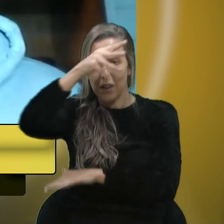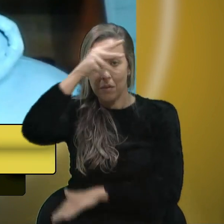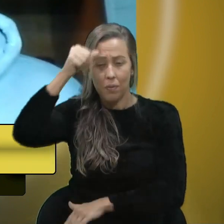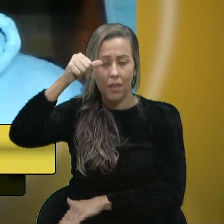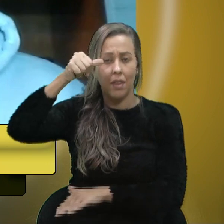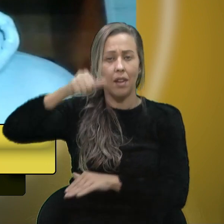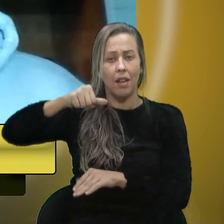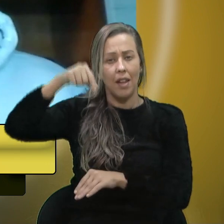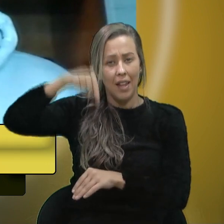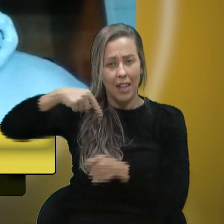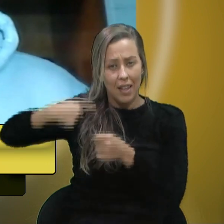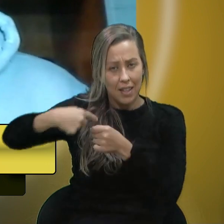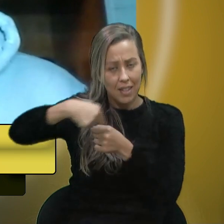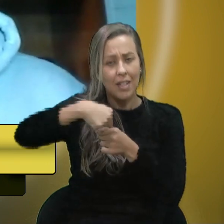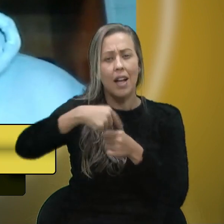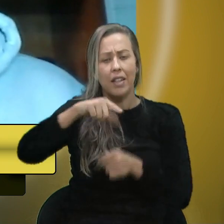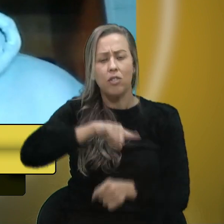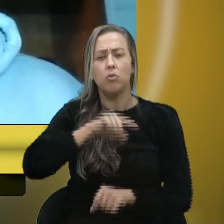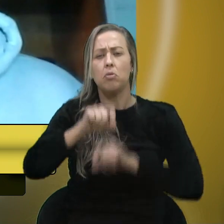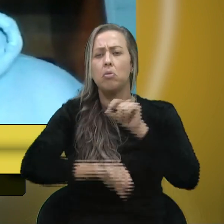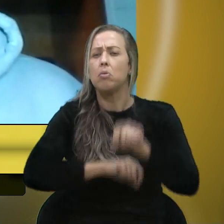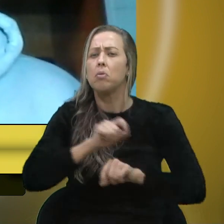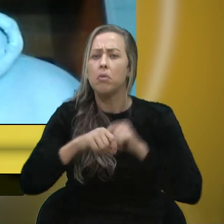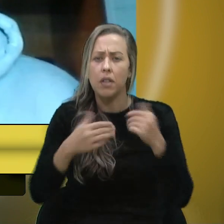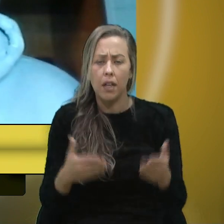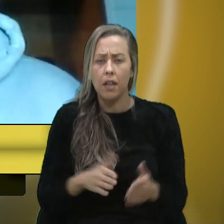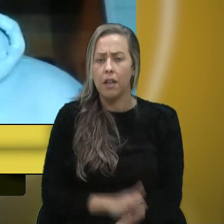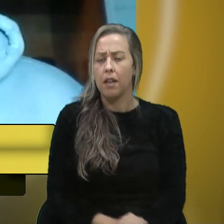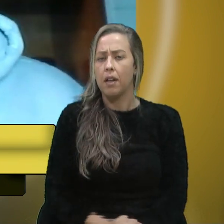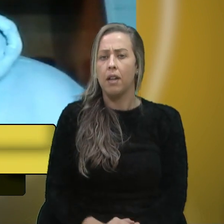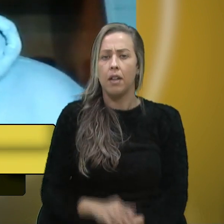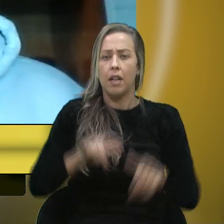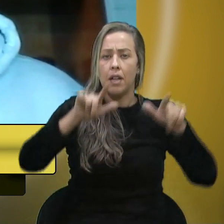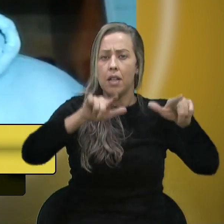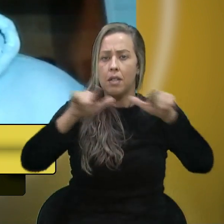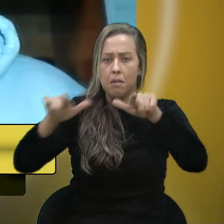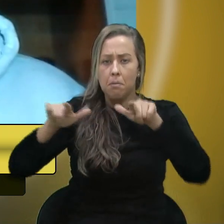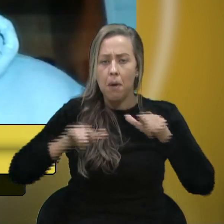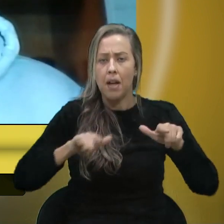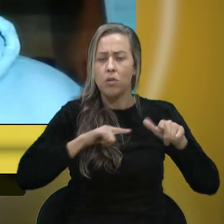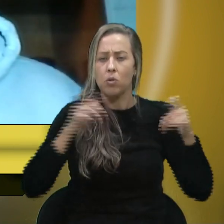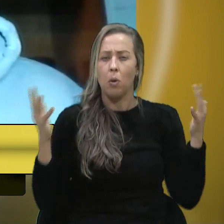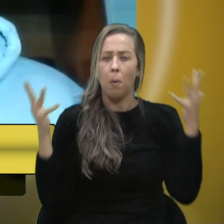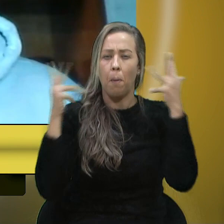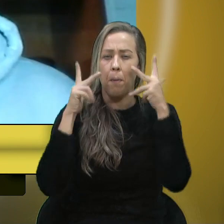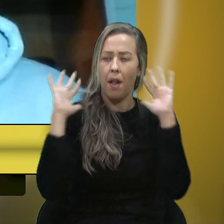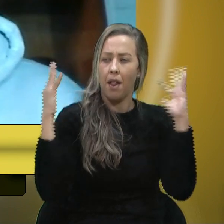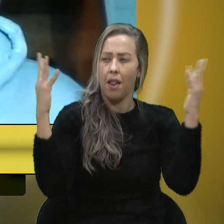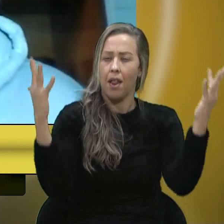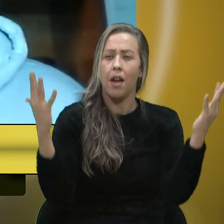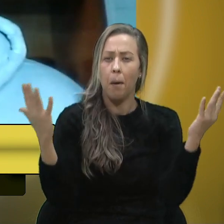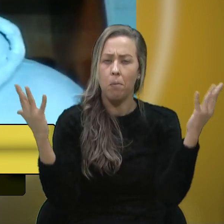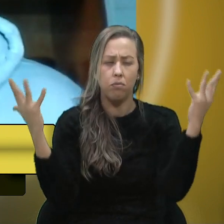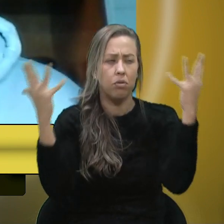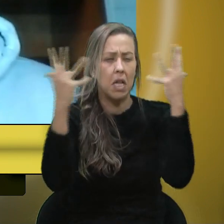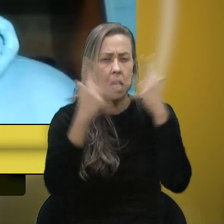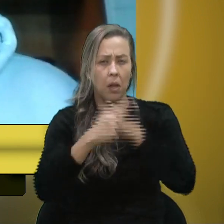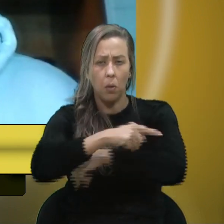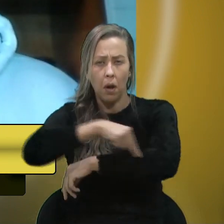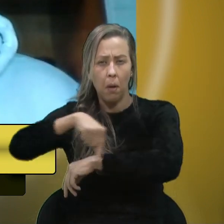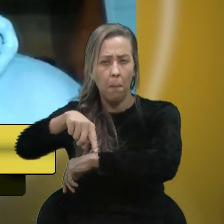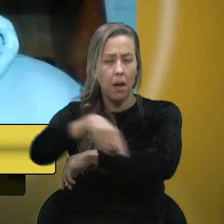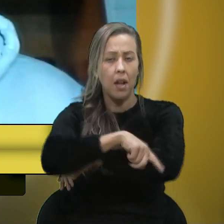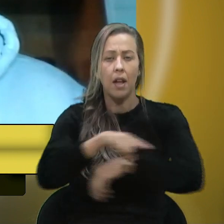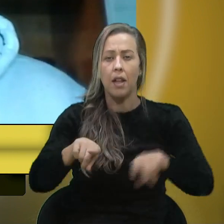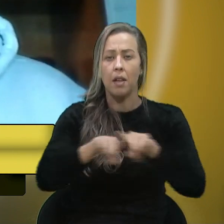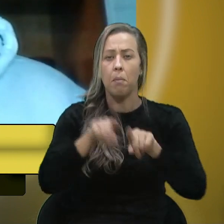espaços físicos físicos eh paisagens urbanísticos e